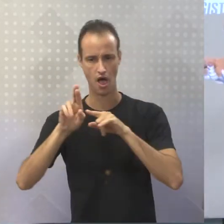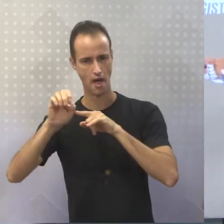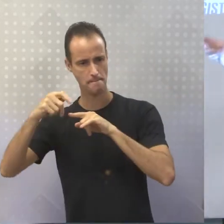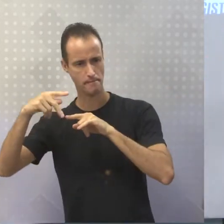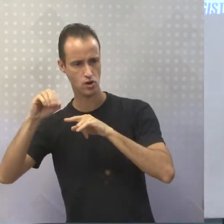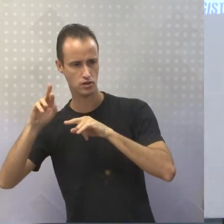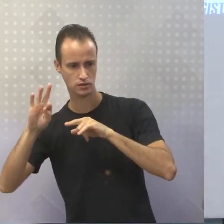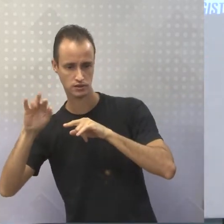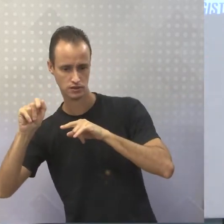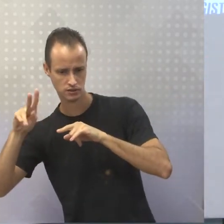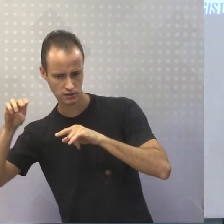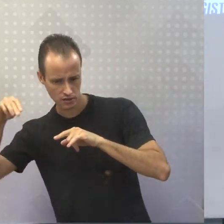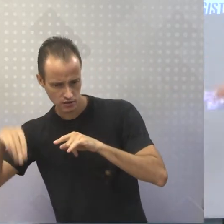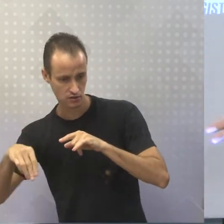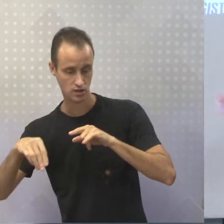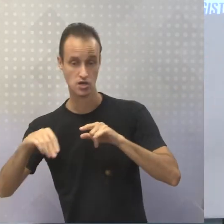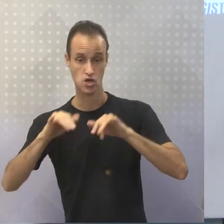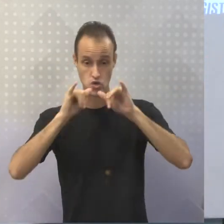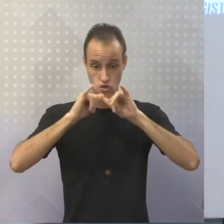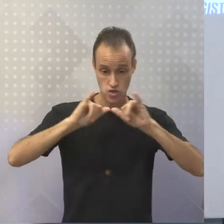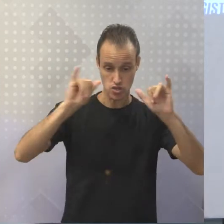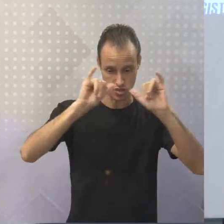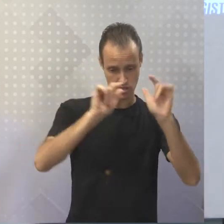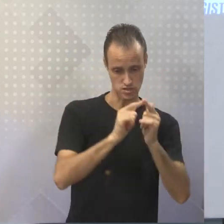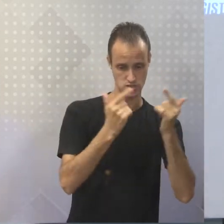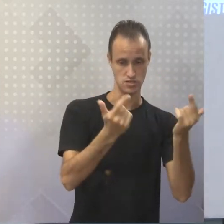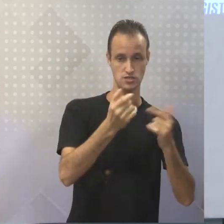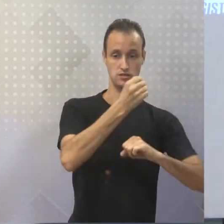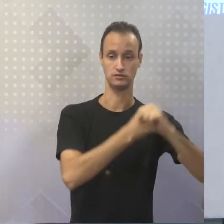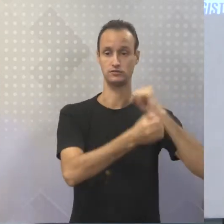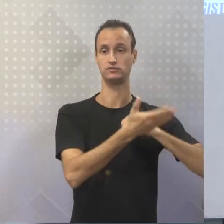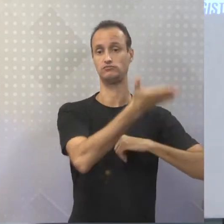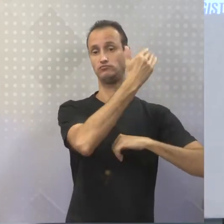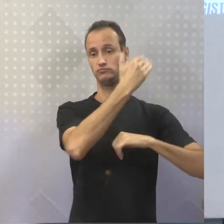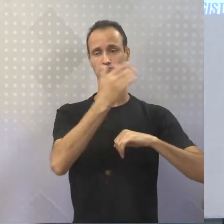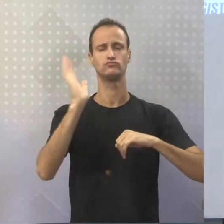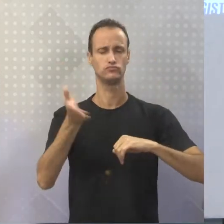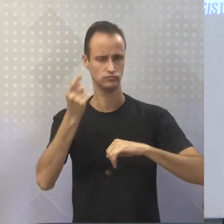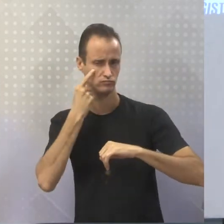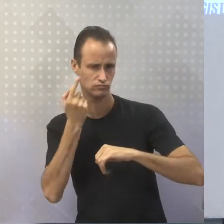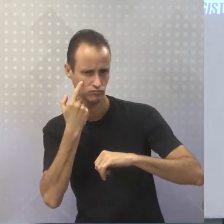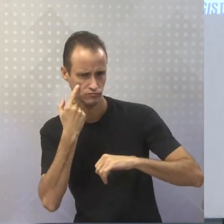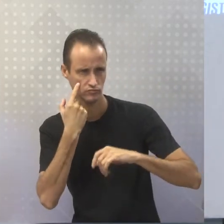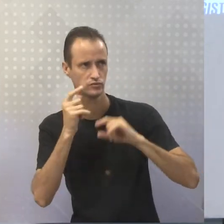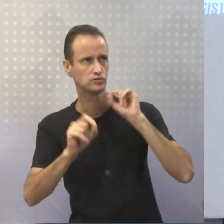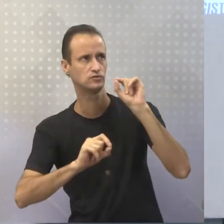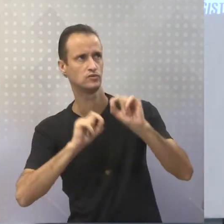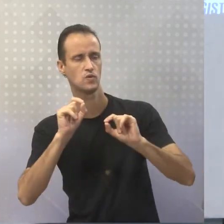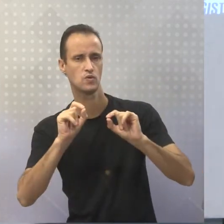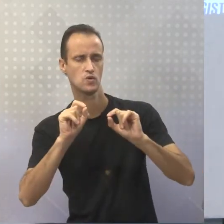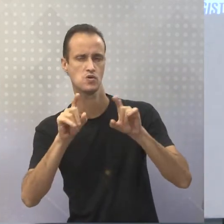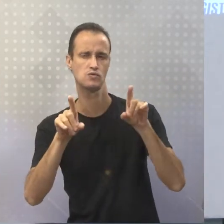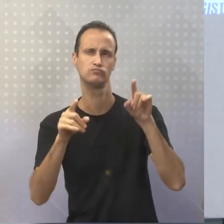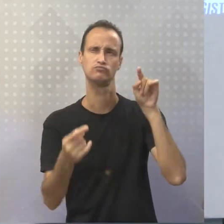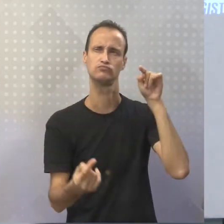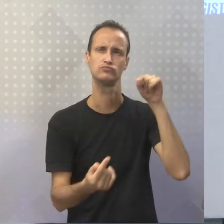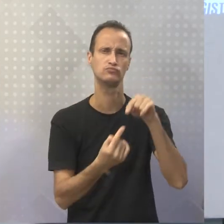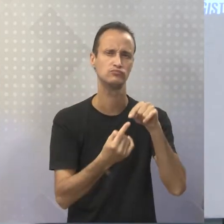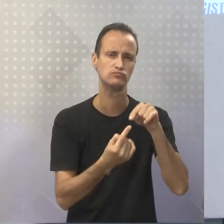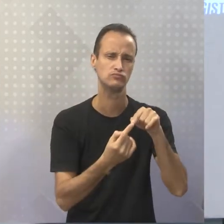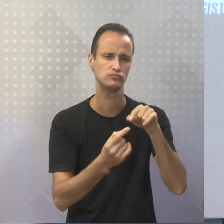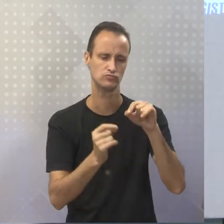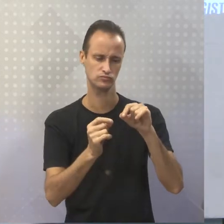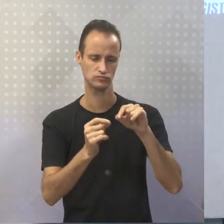A notícia vocês já devem ter visto em anos anteriores, que também a razão de ser da